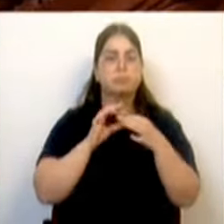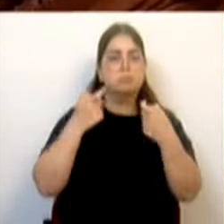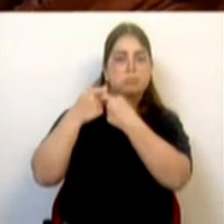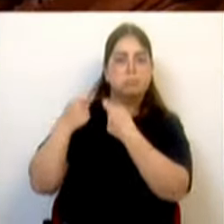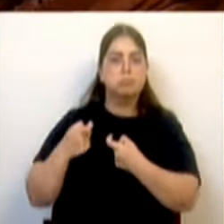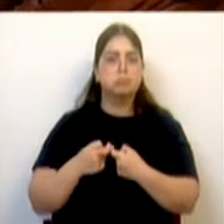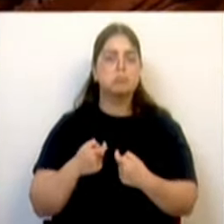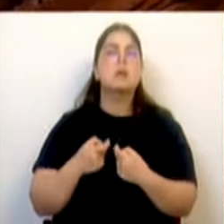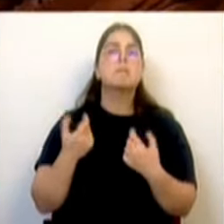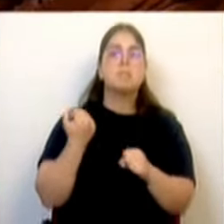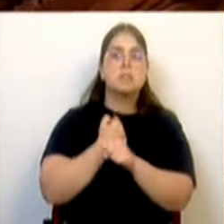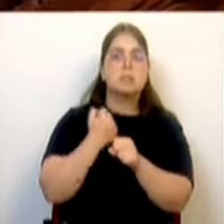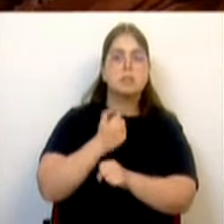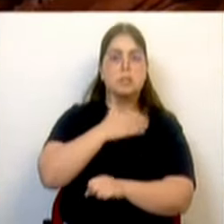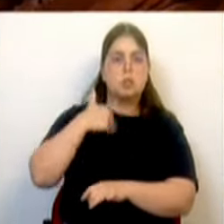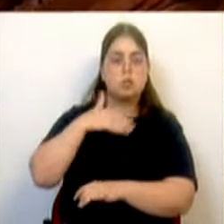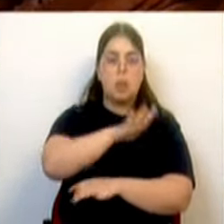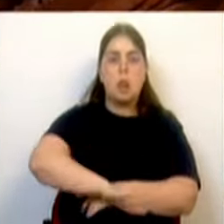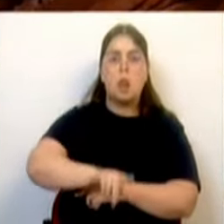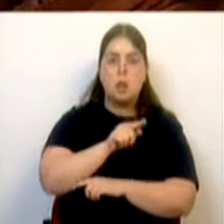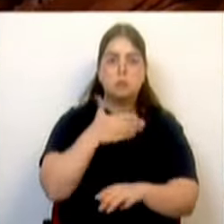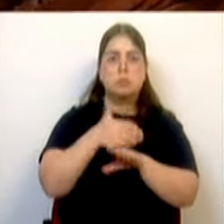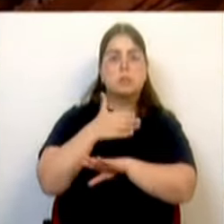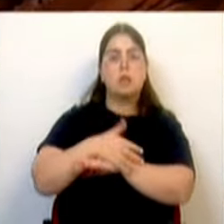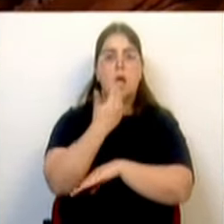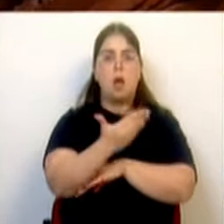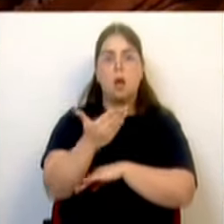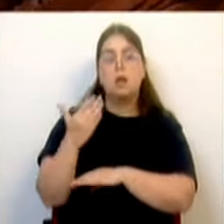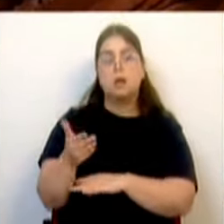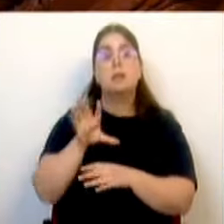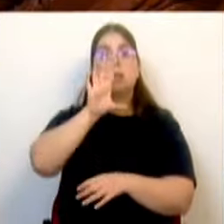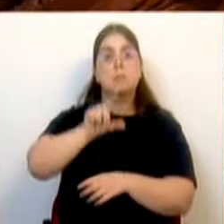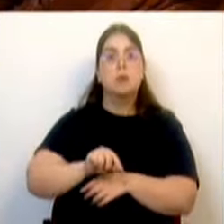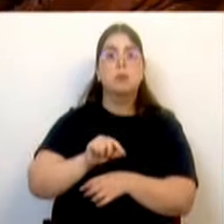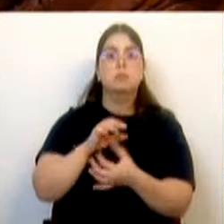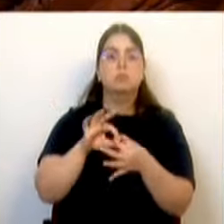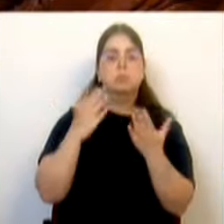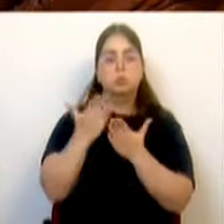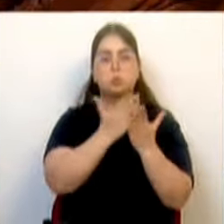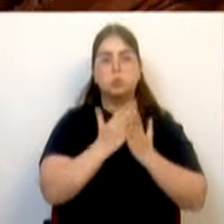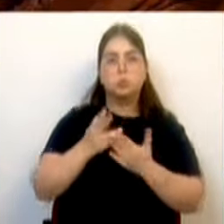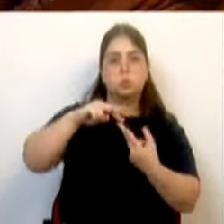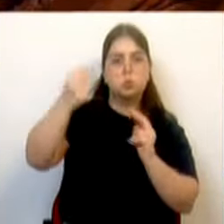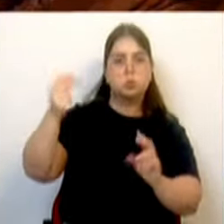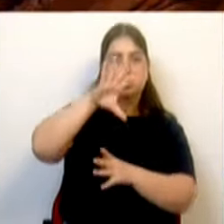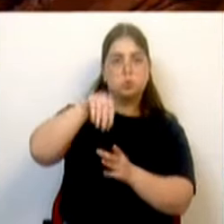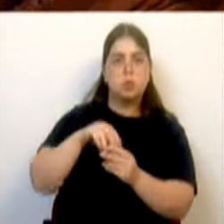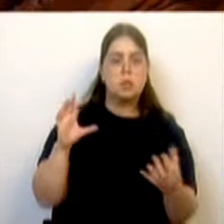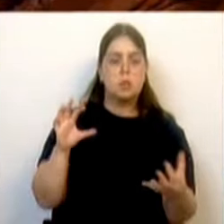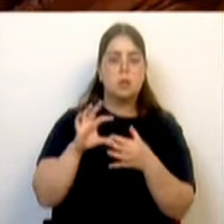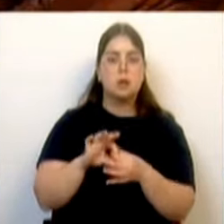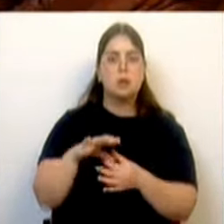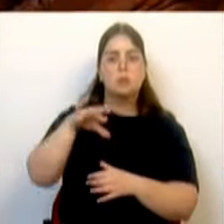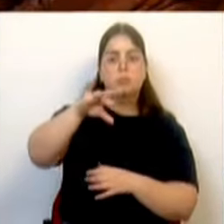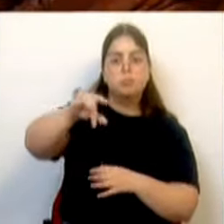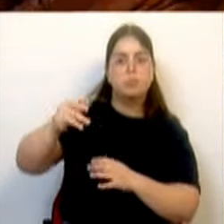diferentes serviços de saúde da região e com a elaboração de um estudo em articulação com as autarquias sobre o destino a dar às